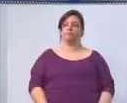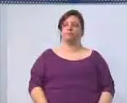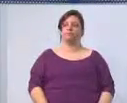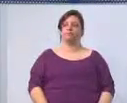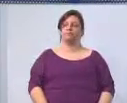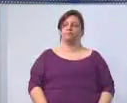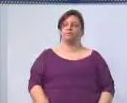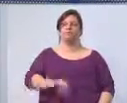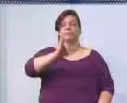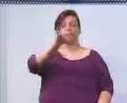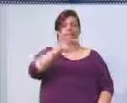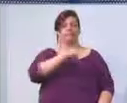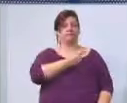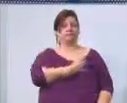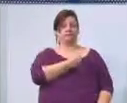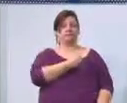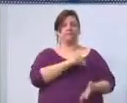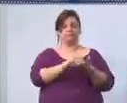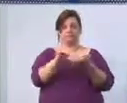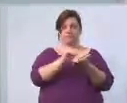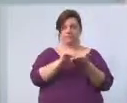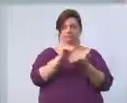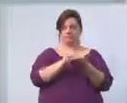aproveitando a presença do secretário.